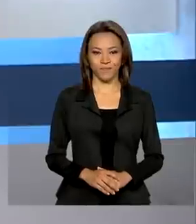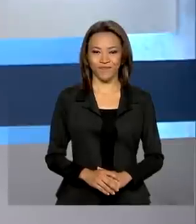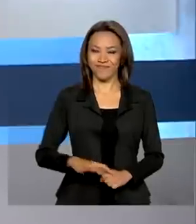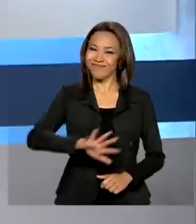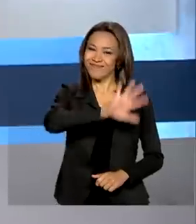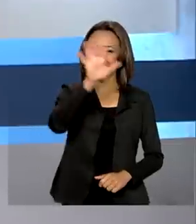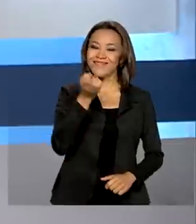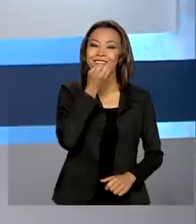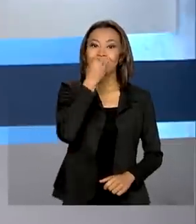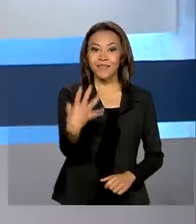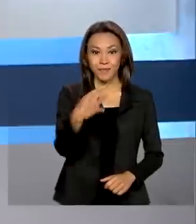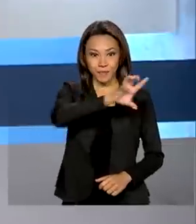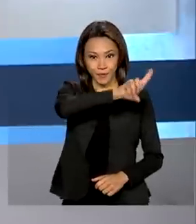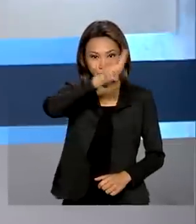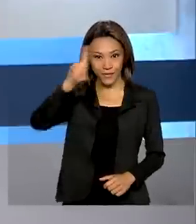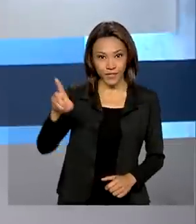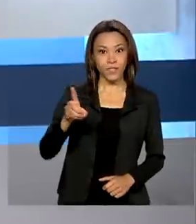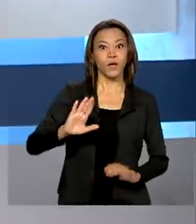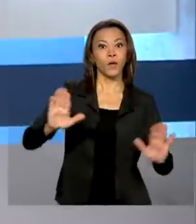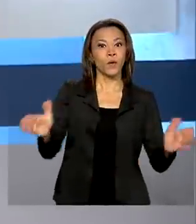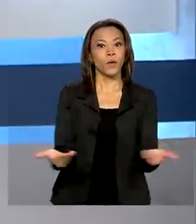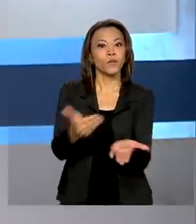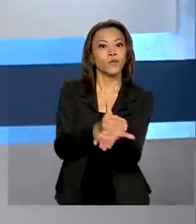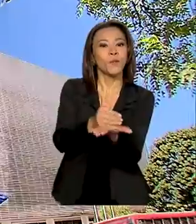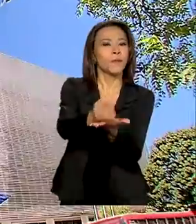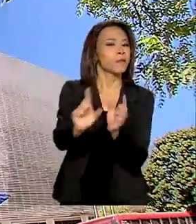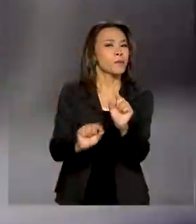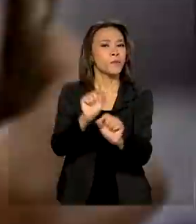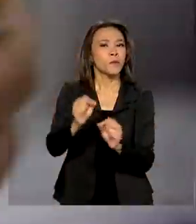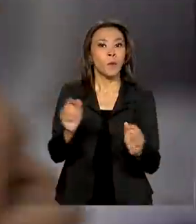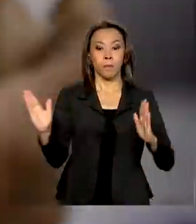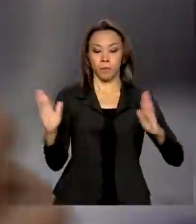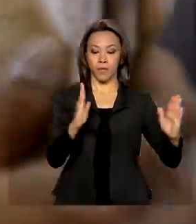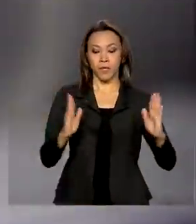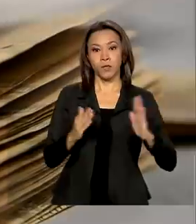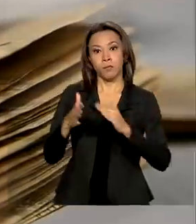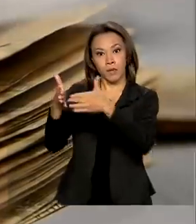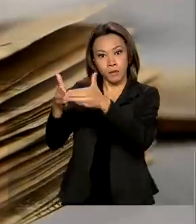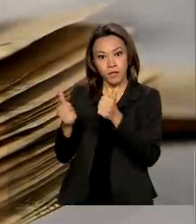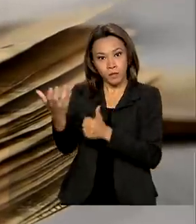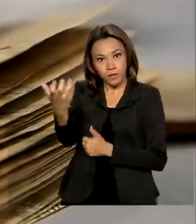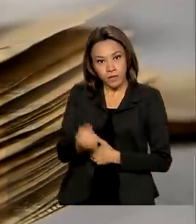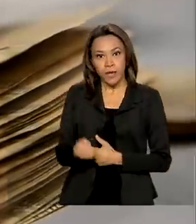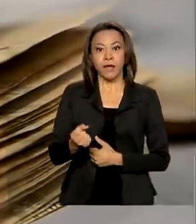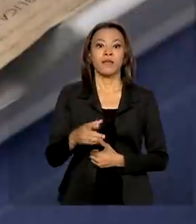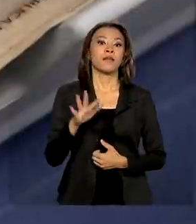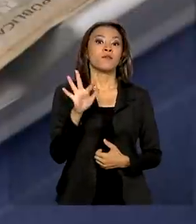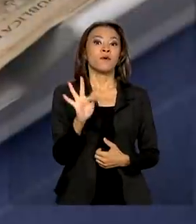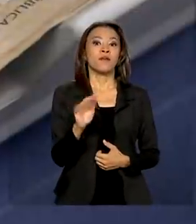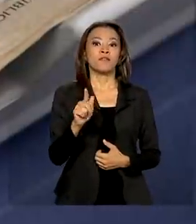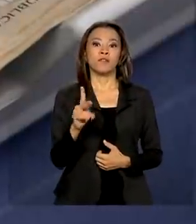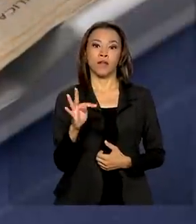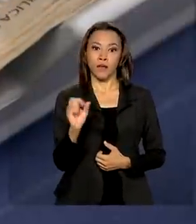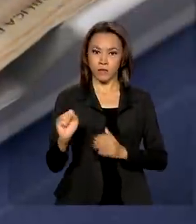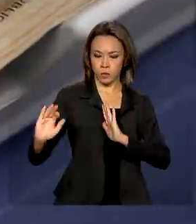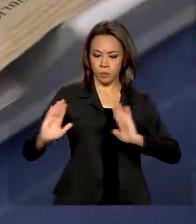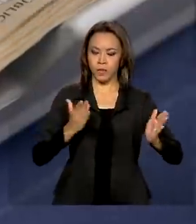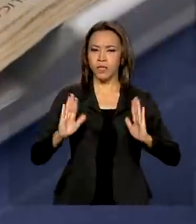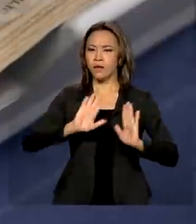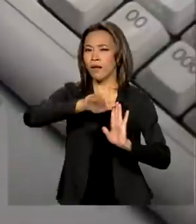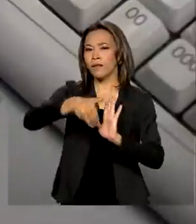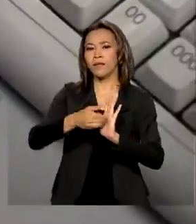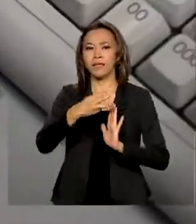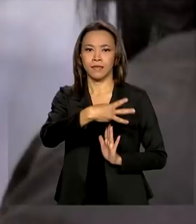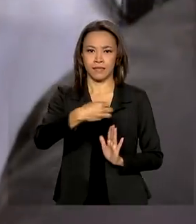Olá, bom dia! Começa hoje o período para solicitar o saque emergencial do FGTS. O prazo vai